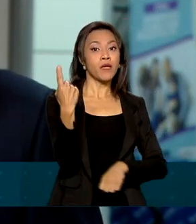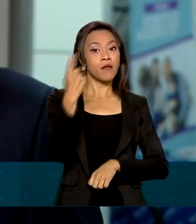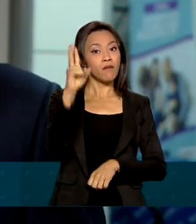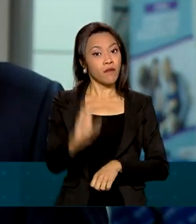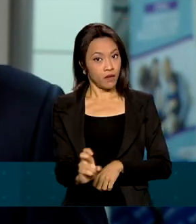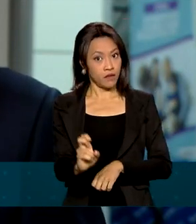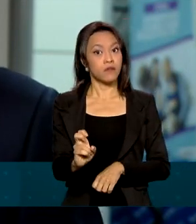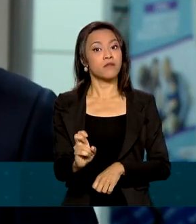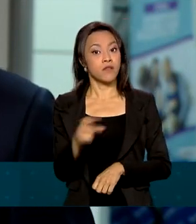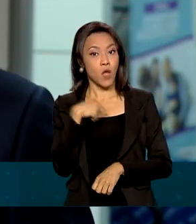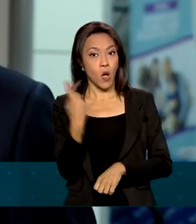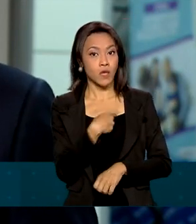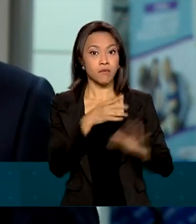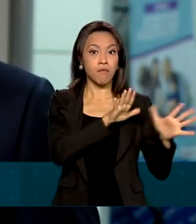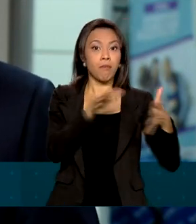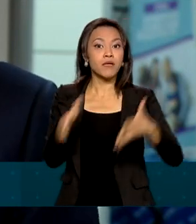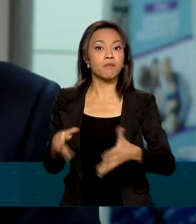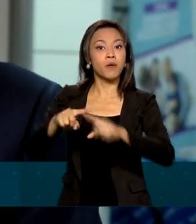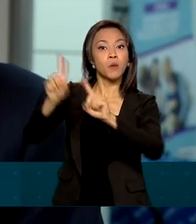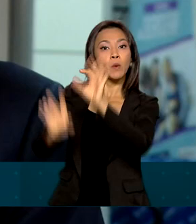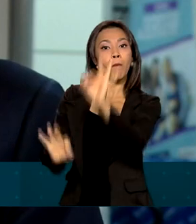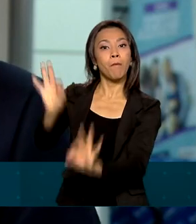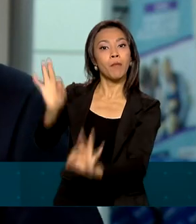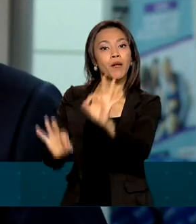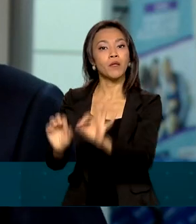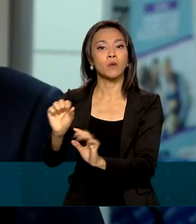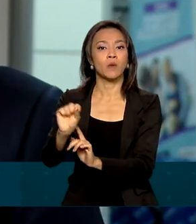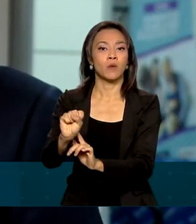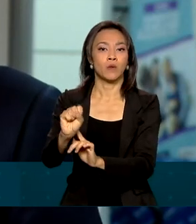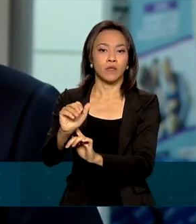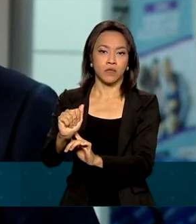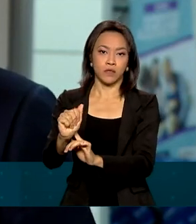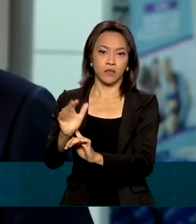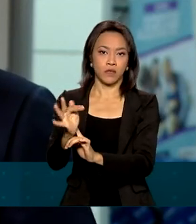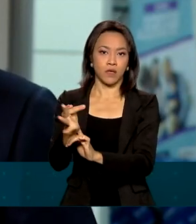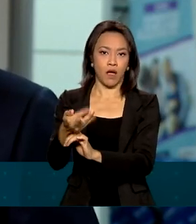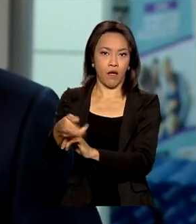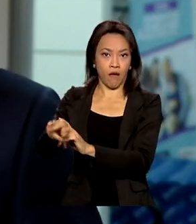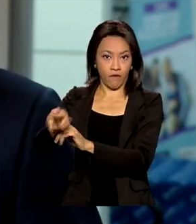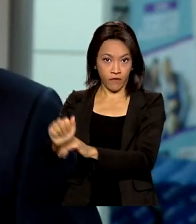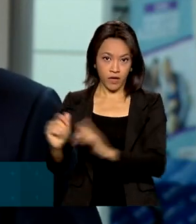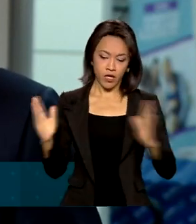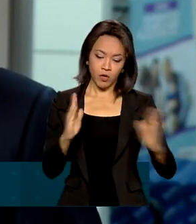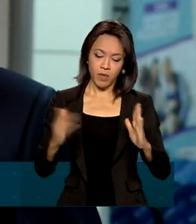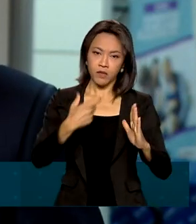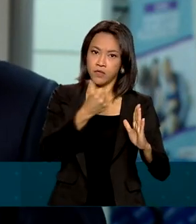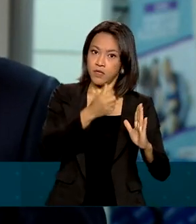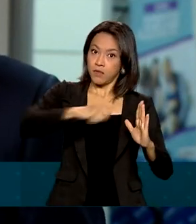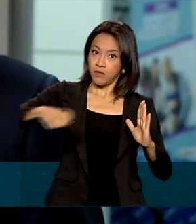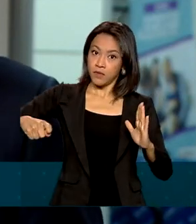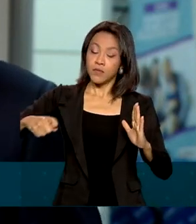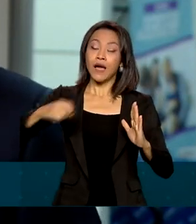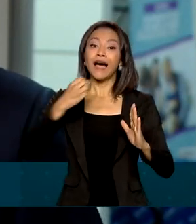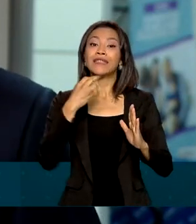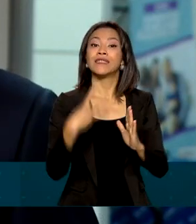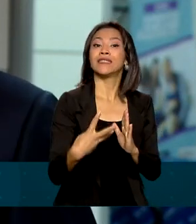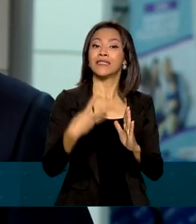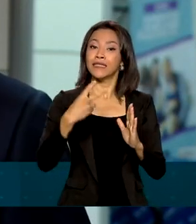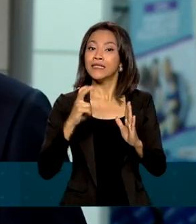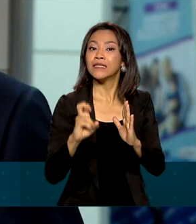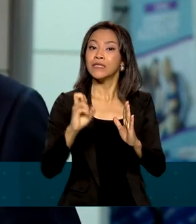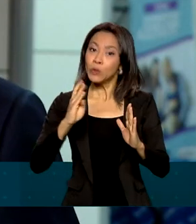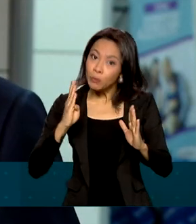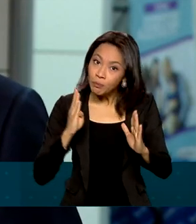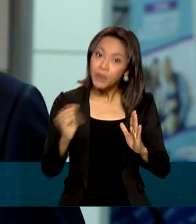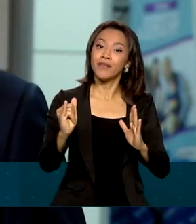parte do Plano Safra. E devemos chegar, nos próximos seis meses, a 35 bilhões de